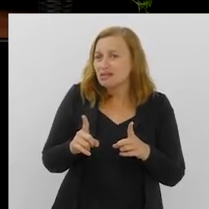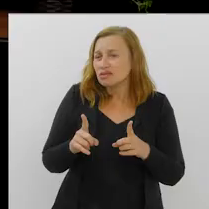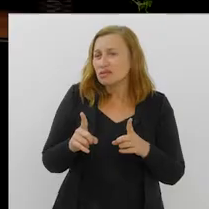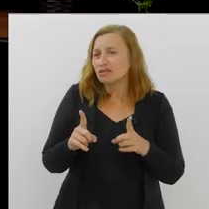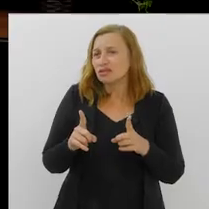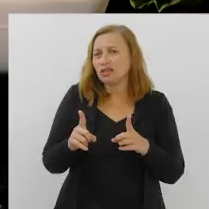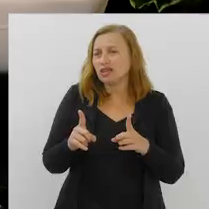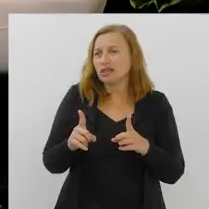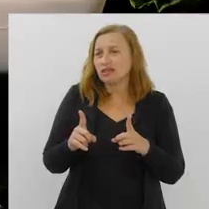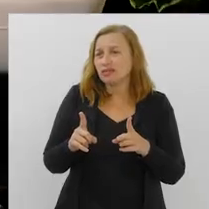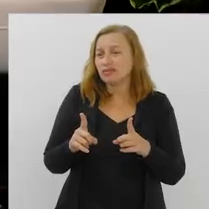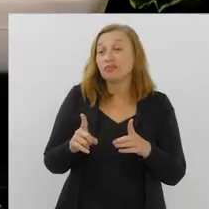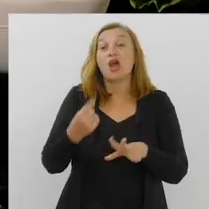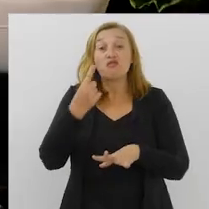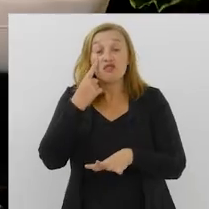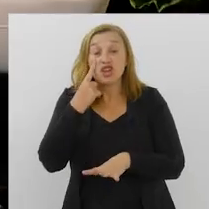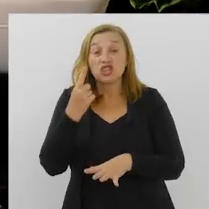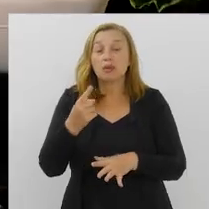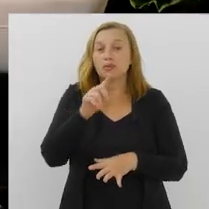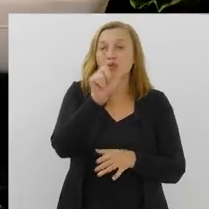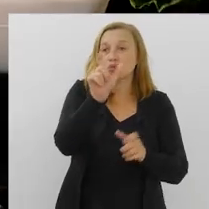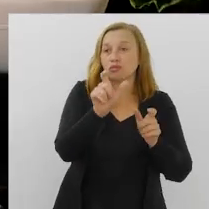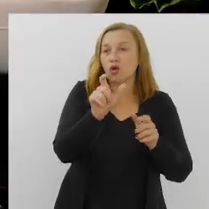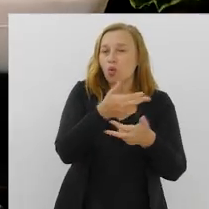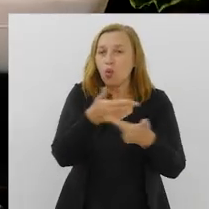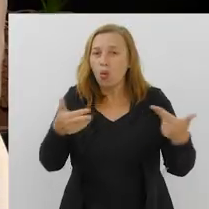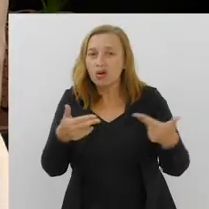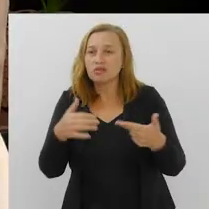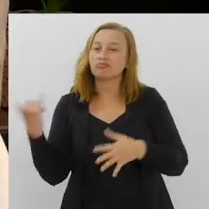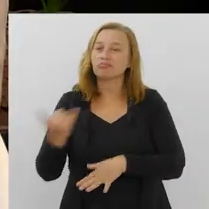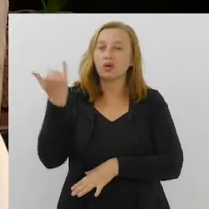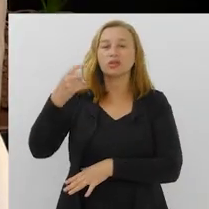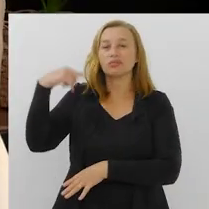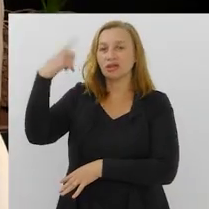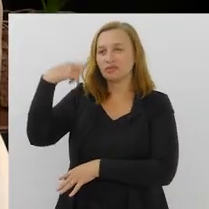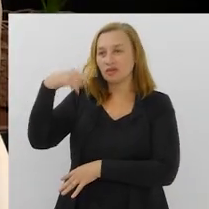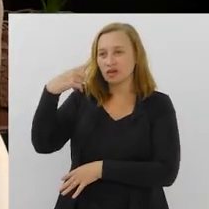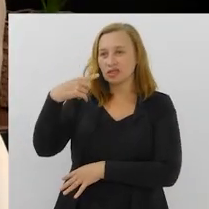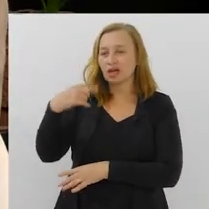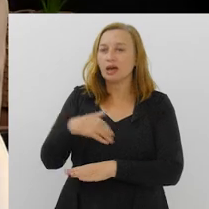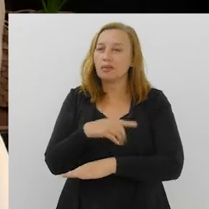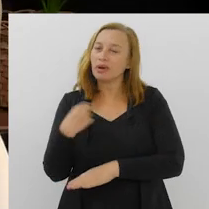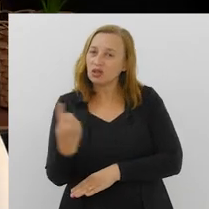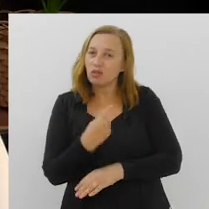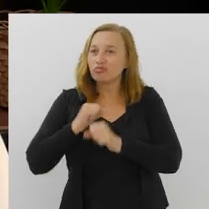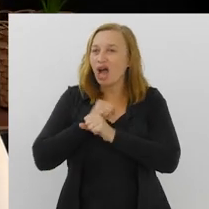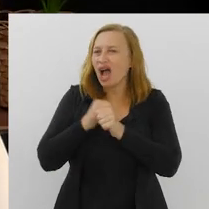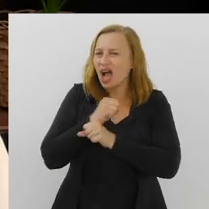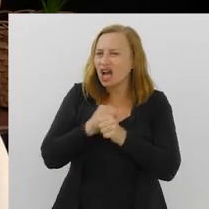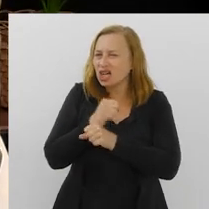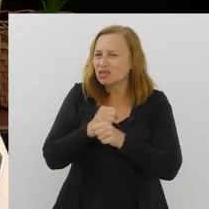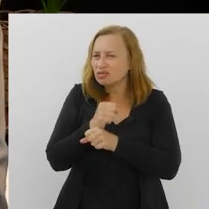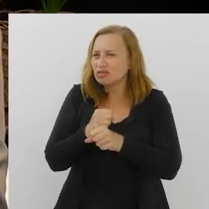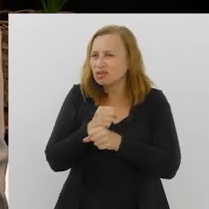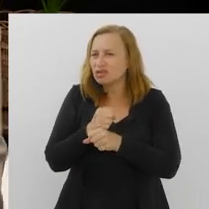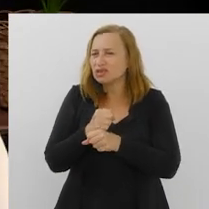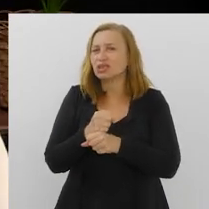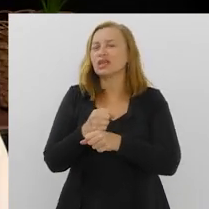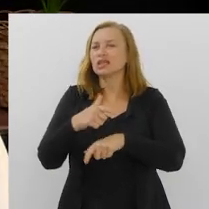assim. Muito bem. Olha, questões importantes para a advocacia, para todos nós que estamos aí já há muitos anos nesse